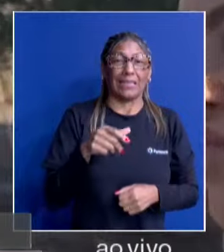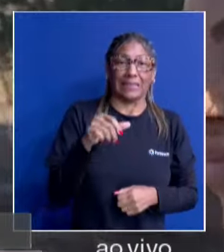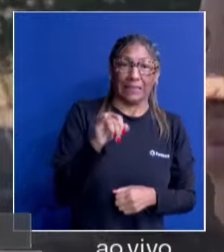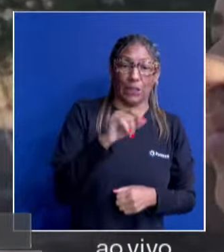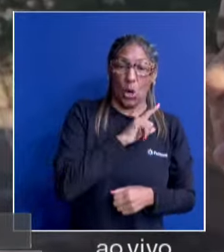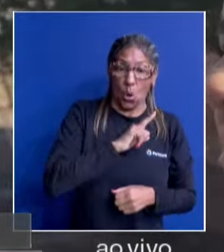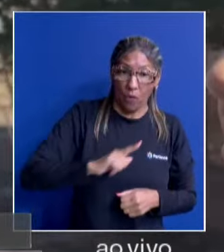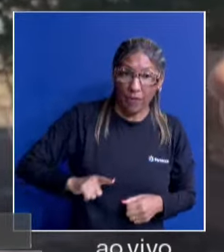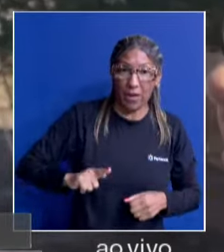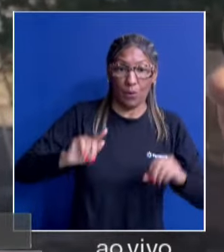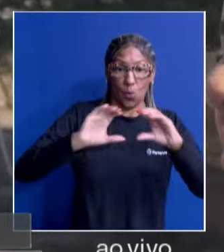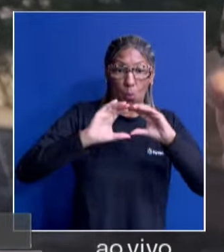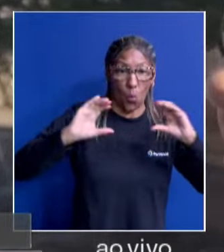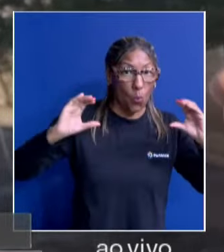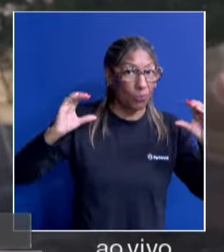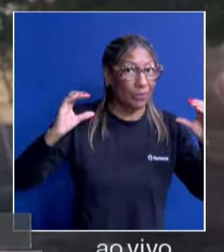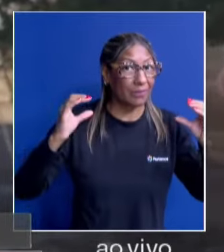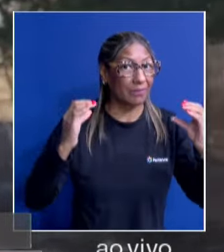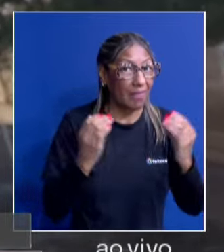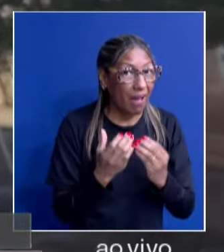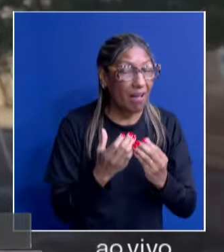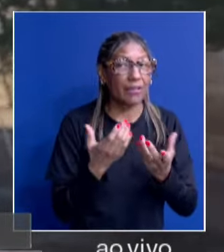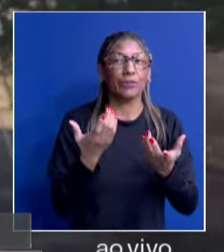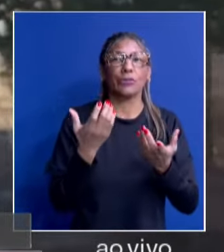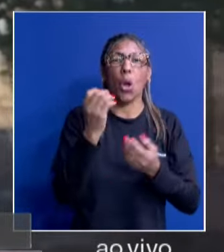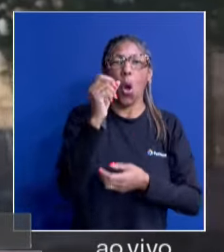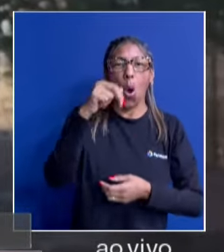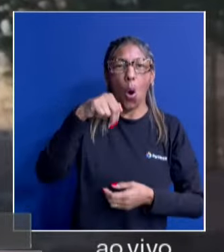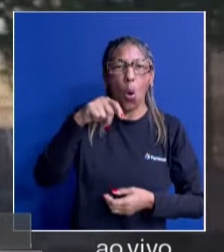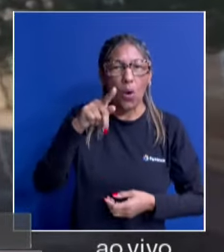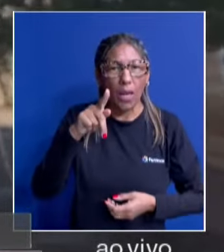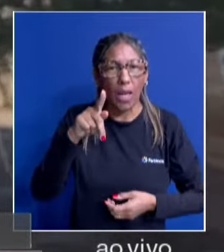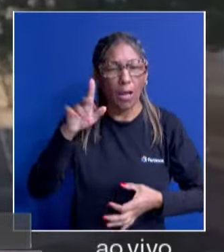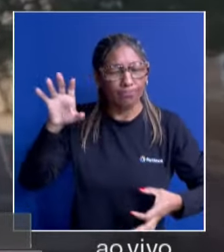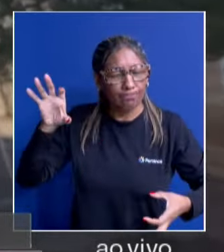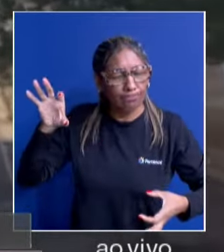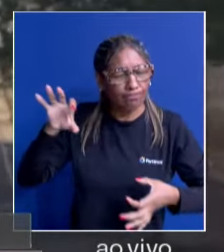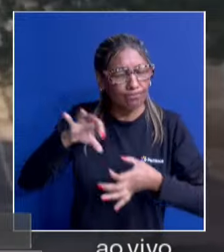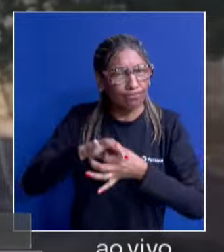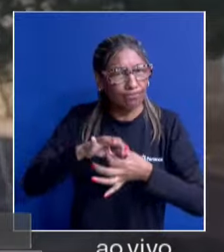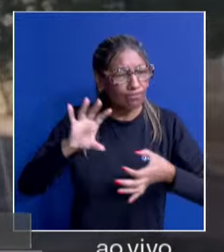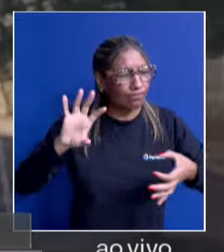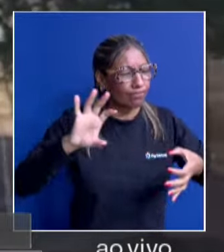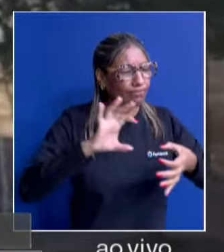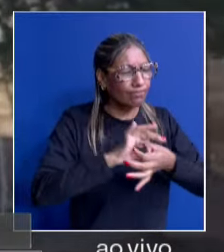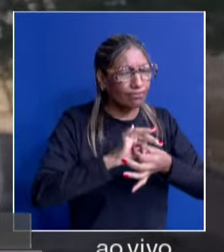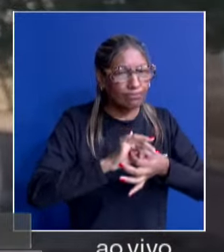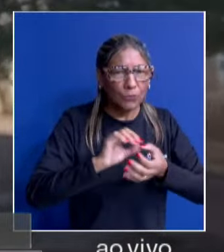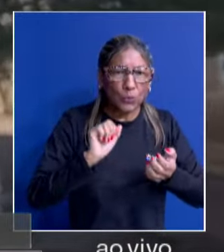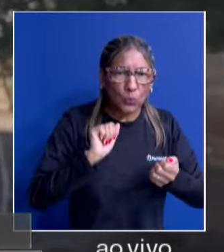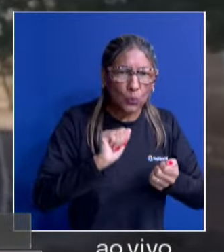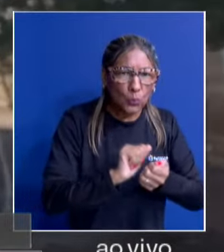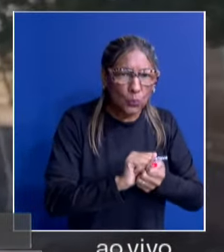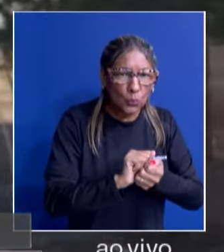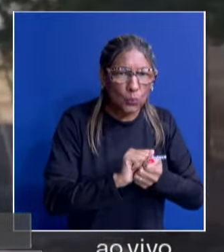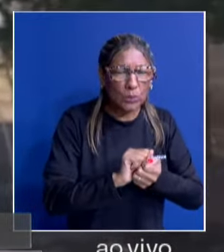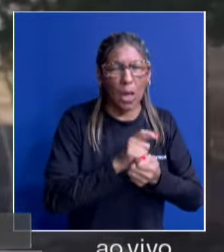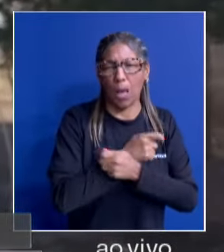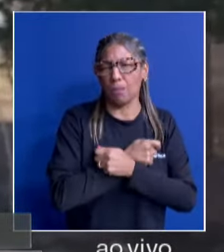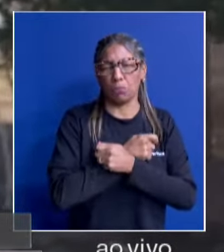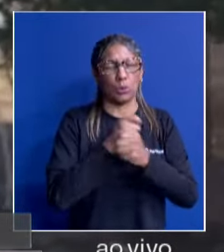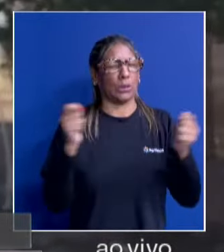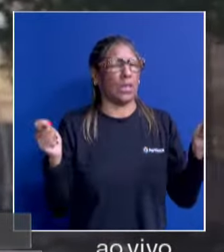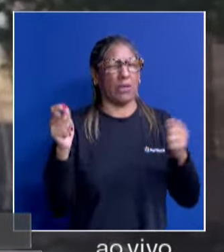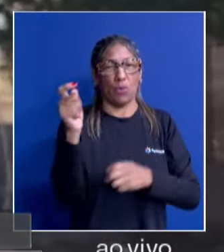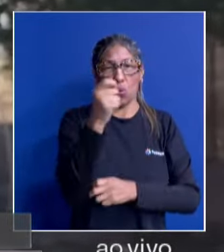a comunidade, as ONGs não se reunirem, ninguém consegue fazer isso sozinho. Vamos ver se o governo sou,